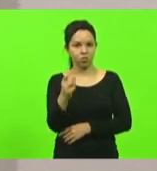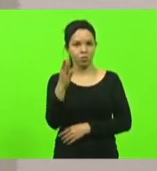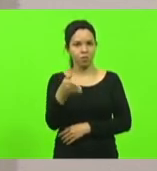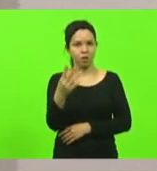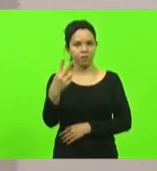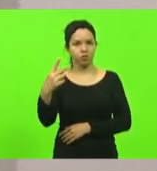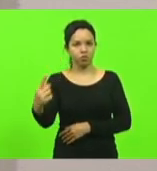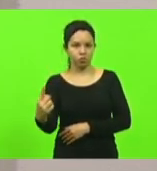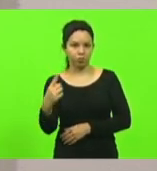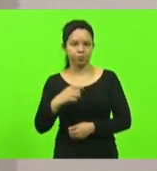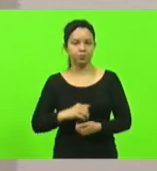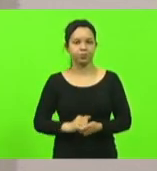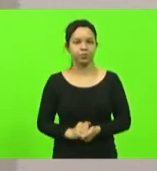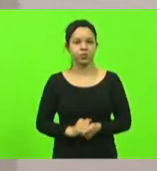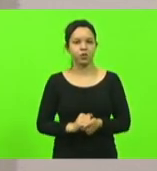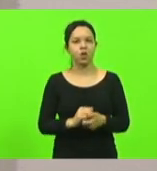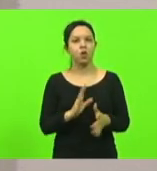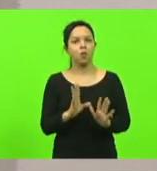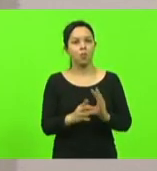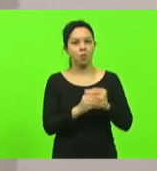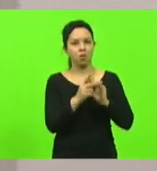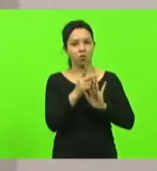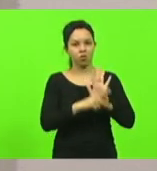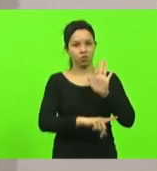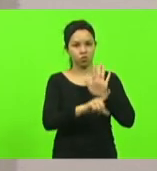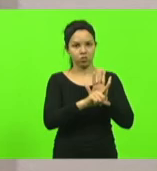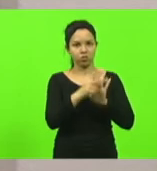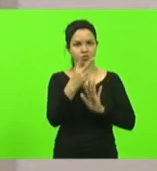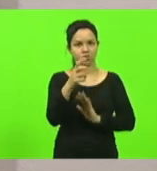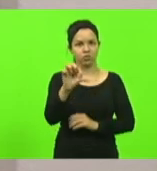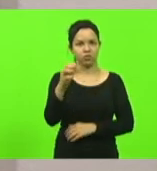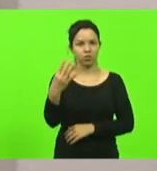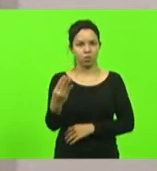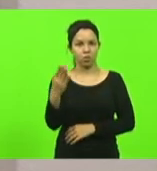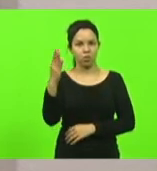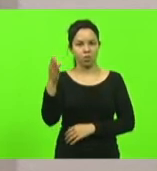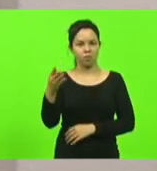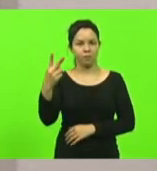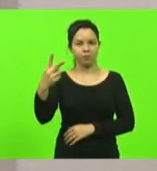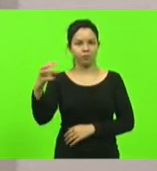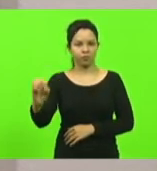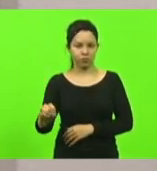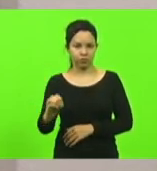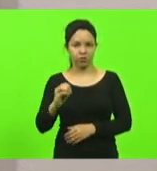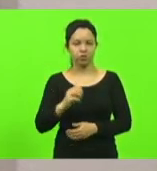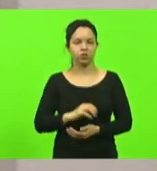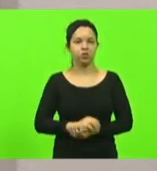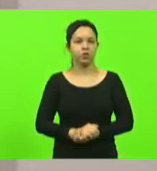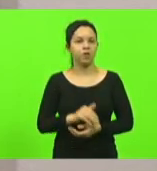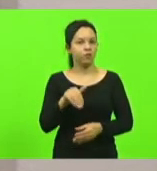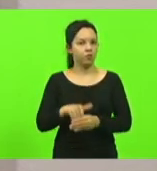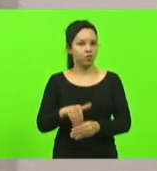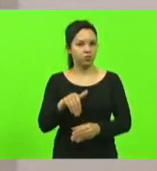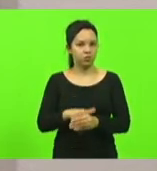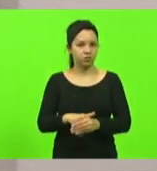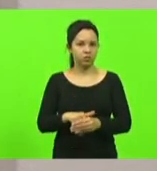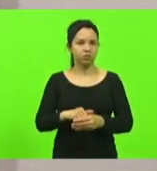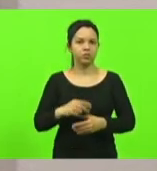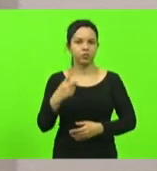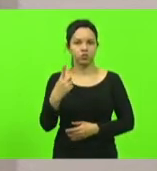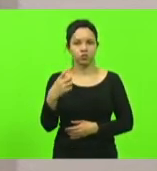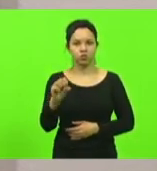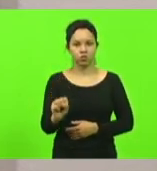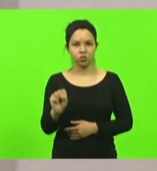aposto ao projeto de lei nº 294, barra 2020, obtendo a seguinte votação, 18